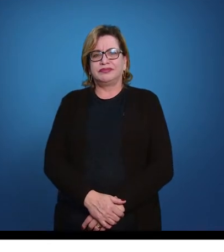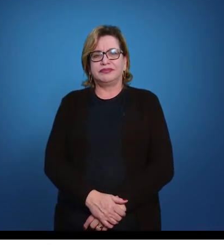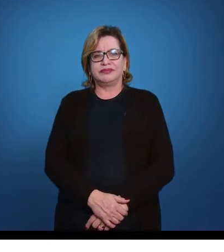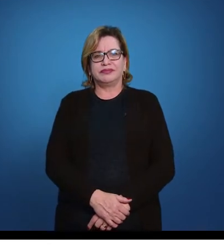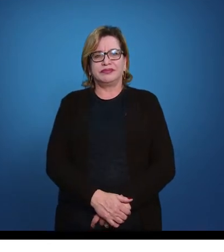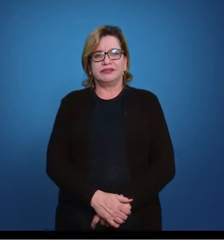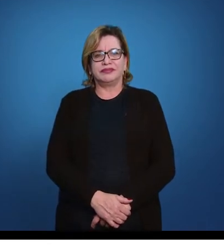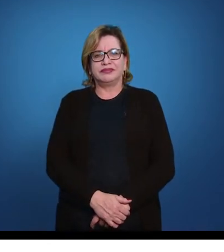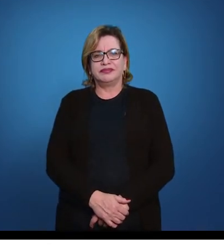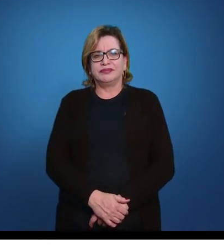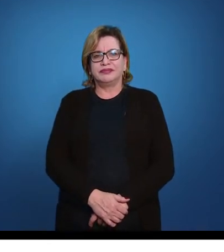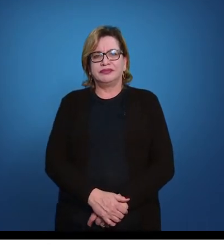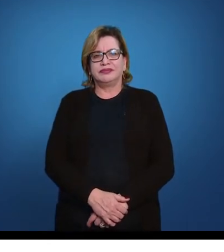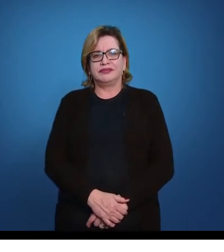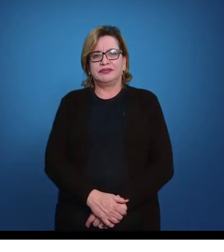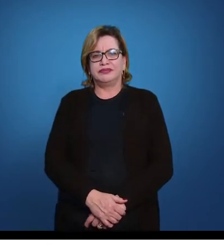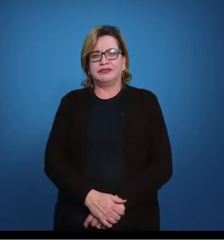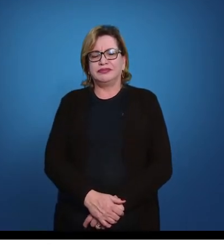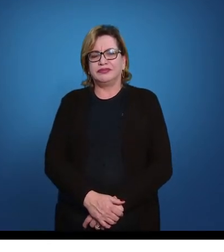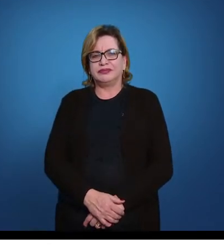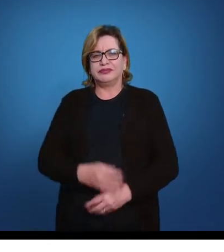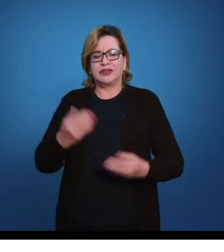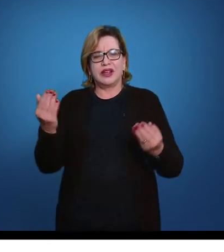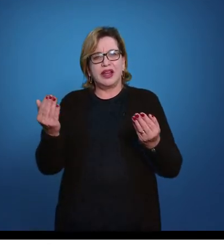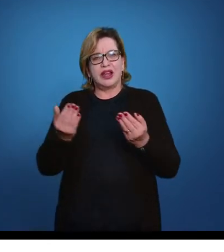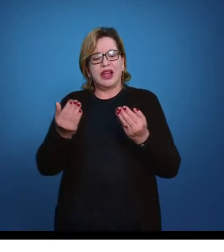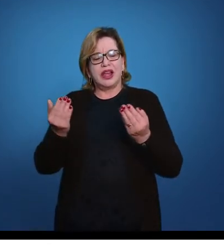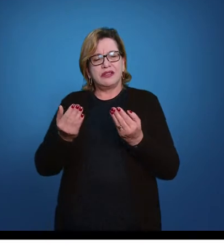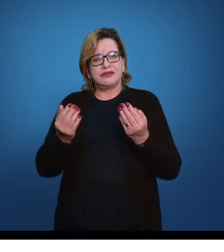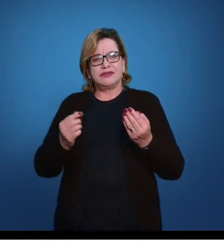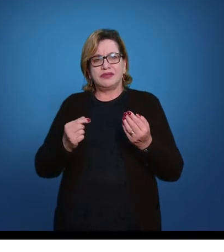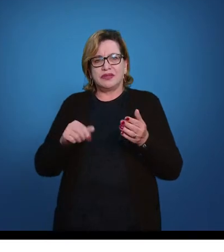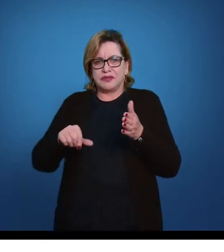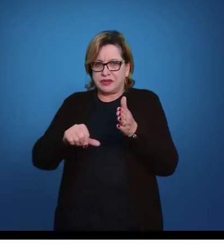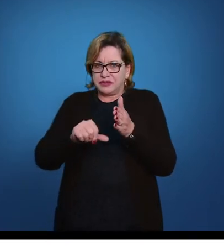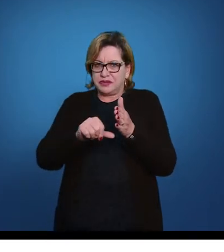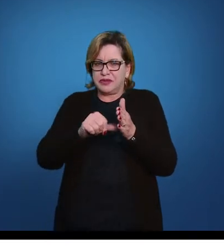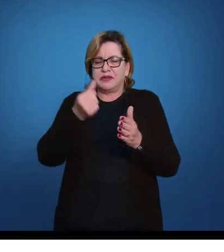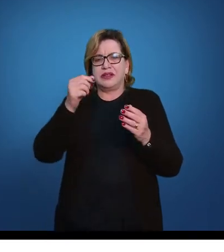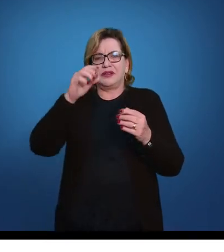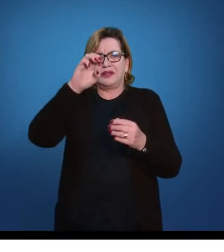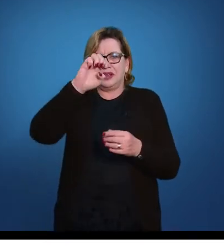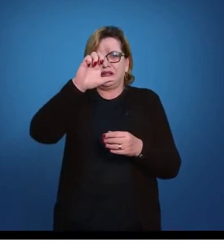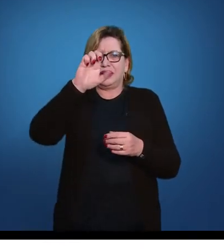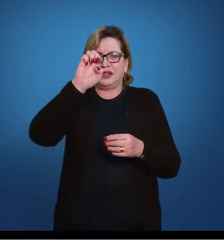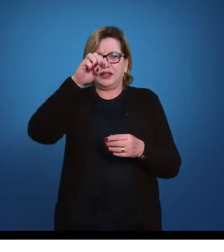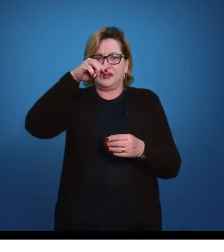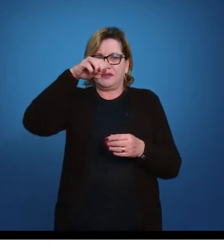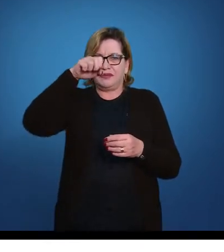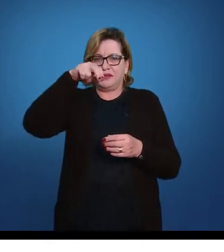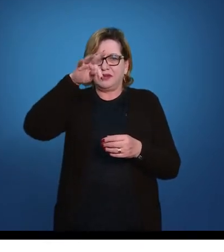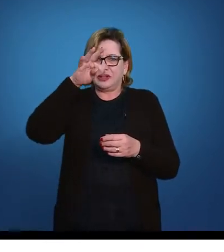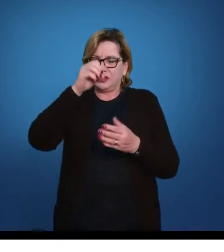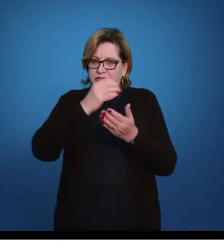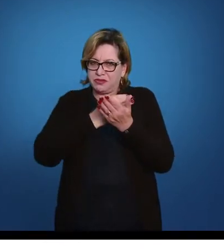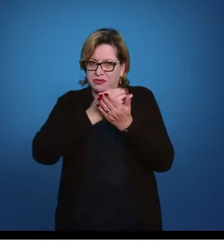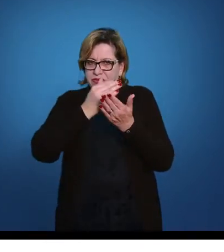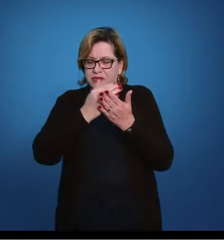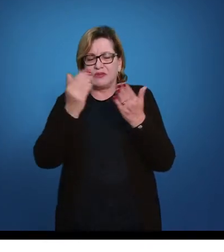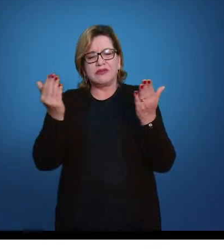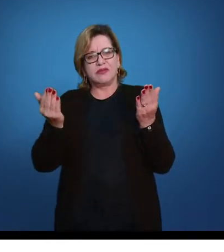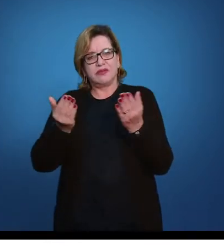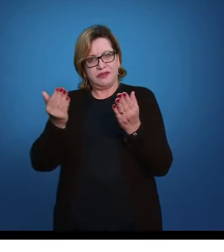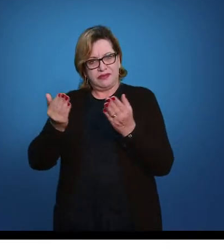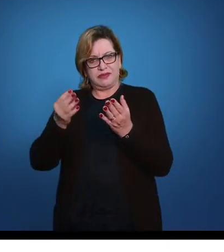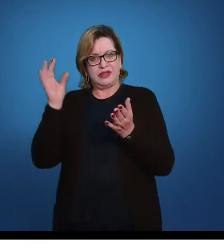Beleza. Então, pessoal, o nosso primeiro elemento de hoje, que é o elemento inicial realmente